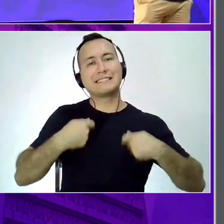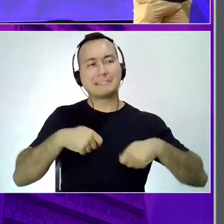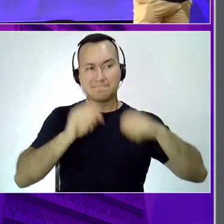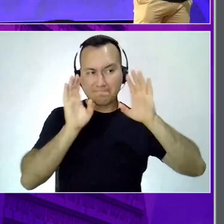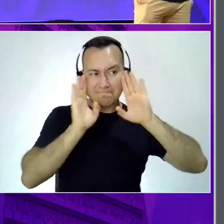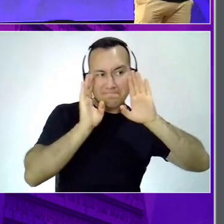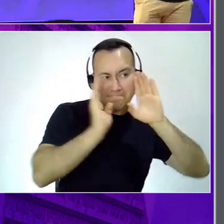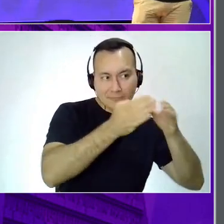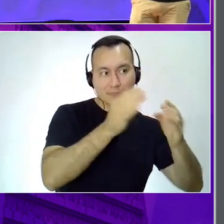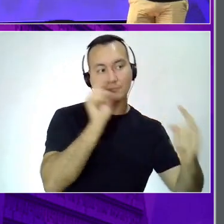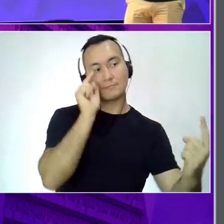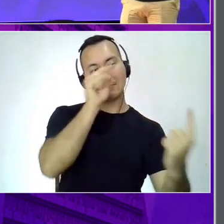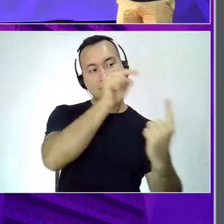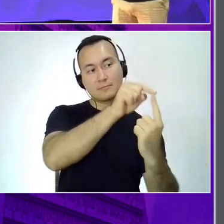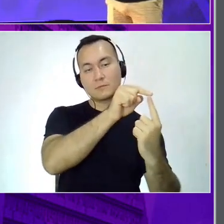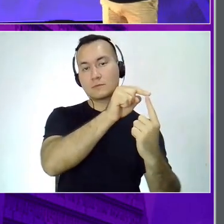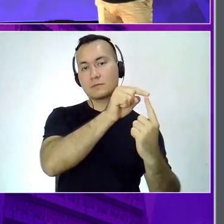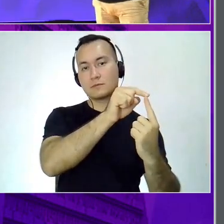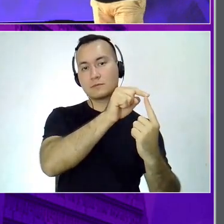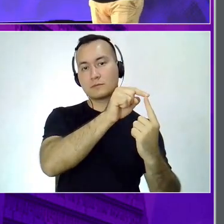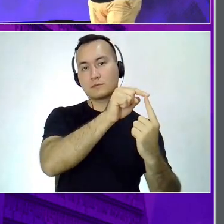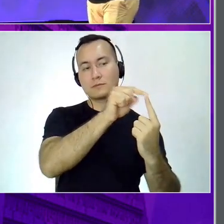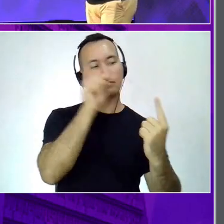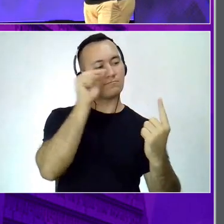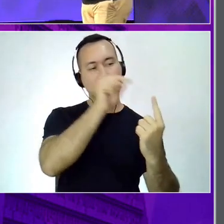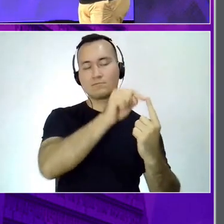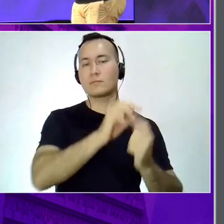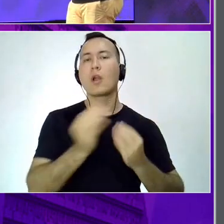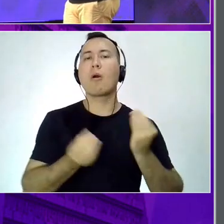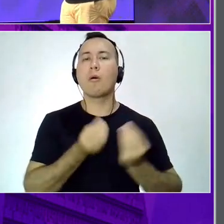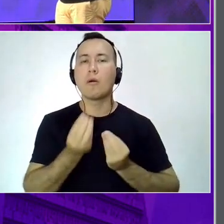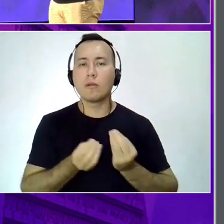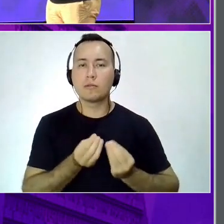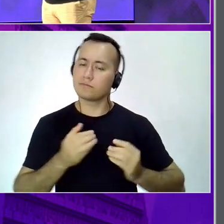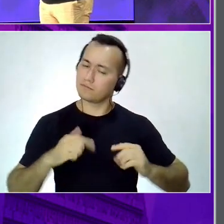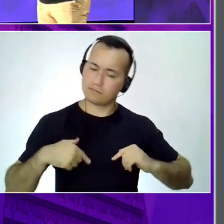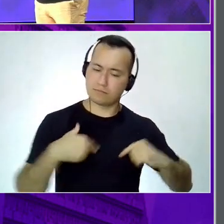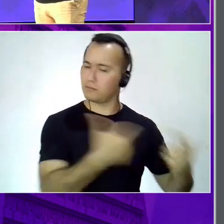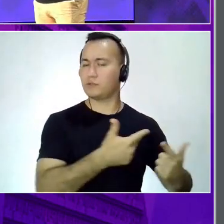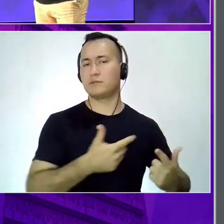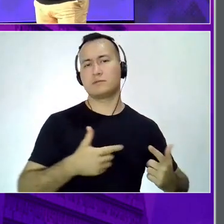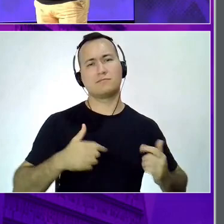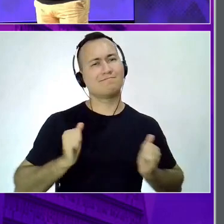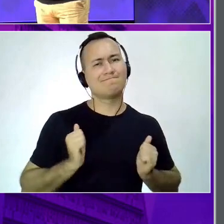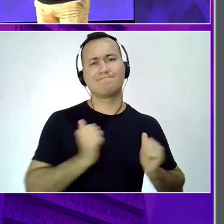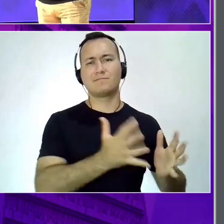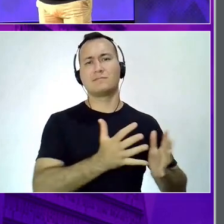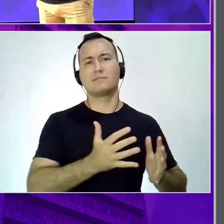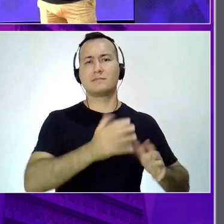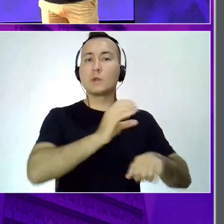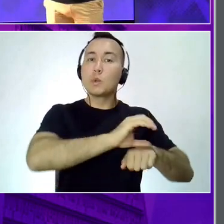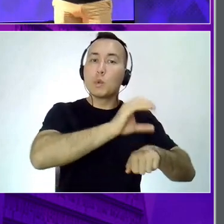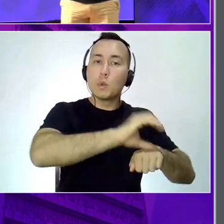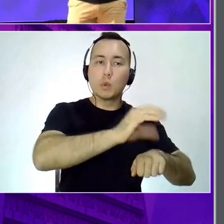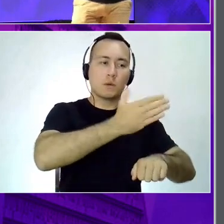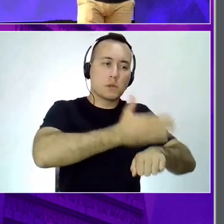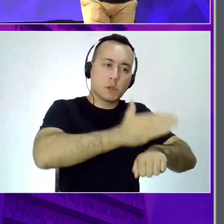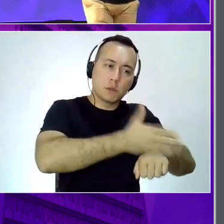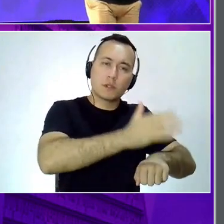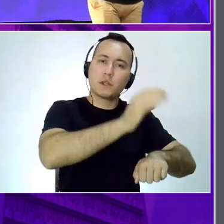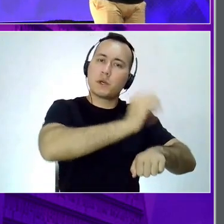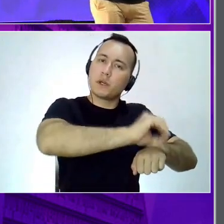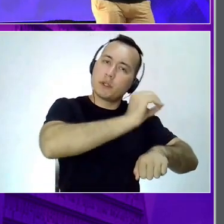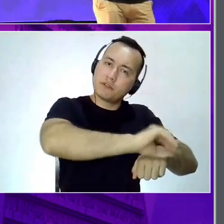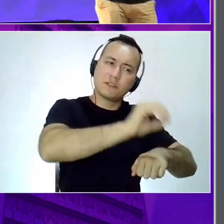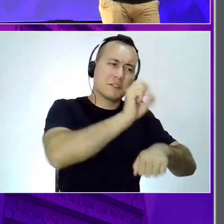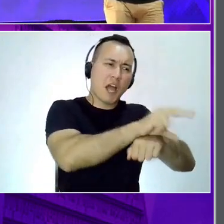Tome a iniciativa, faça cursos, faça treinamentos, pondere para aprender ferramentas e métodos. Pratique